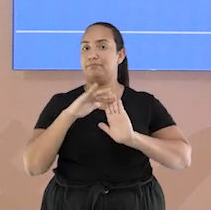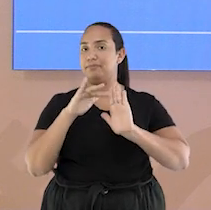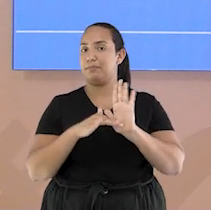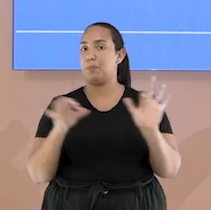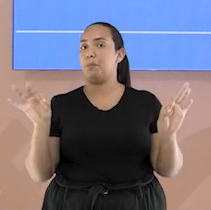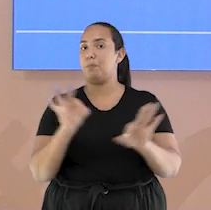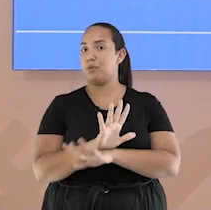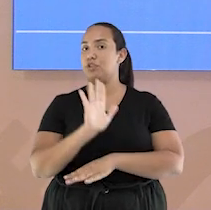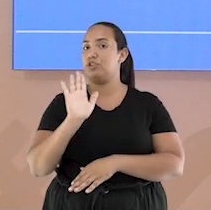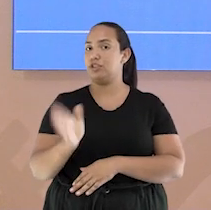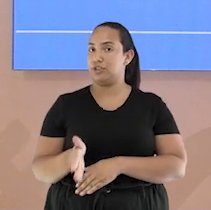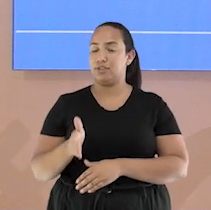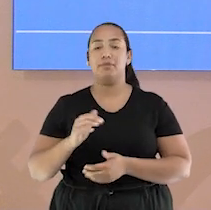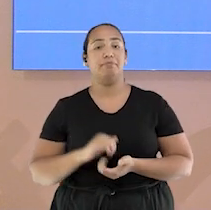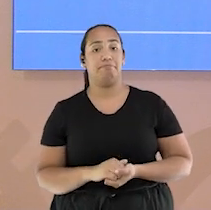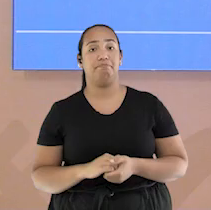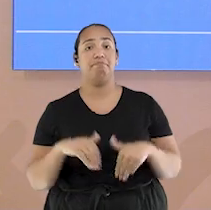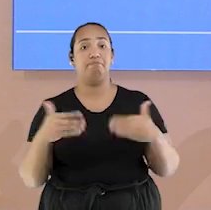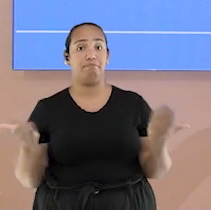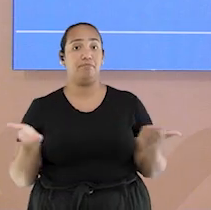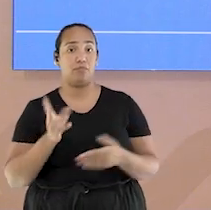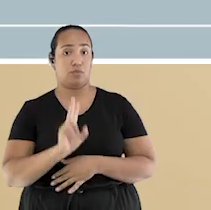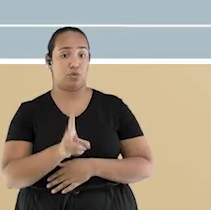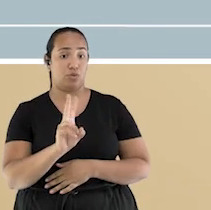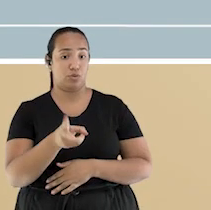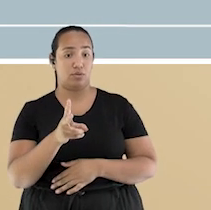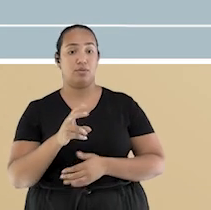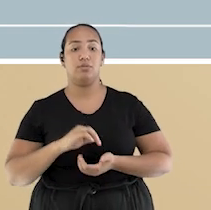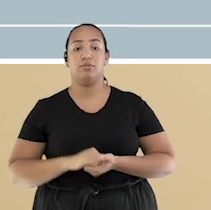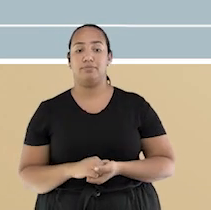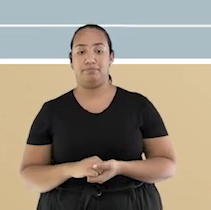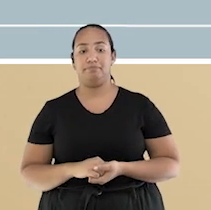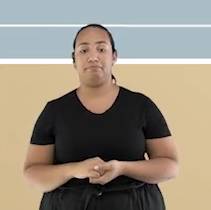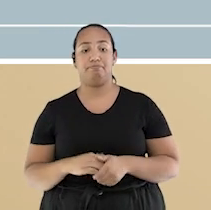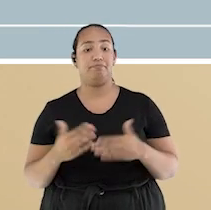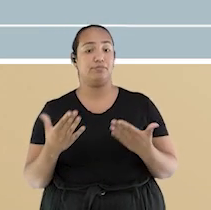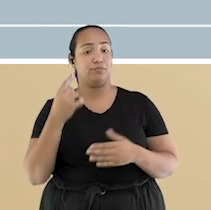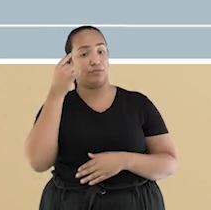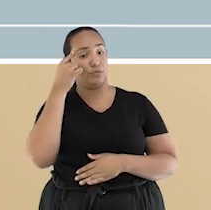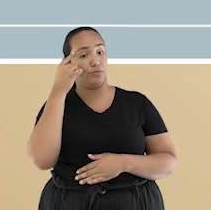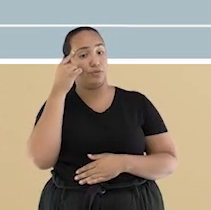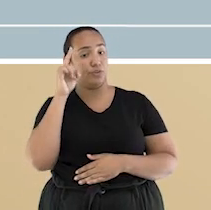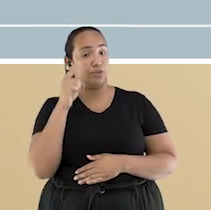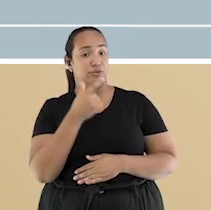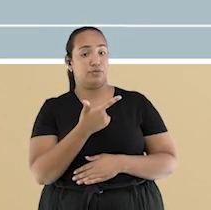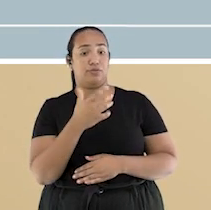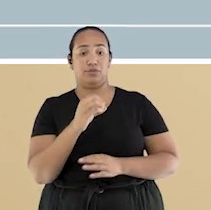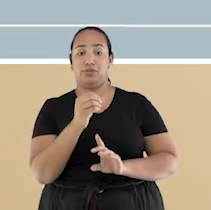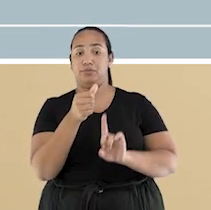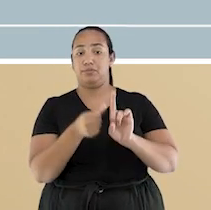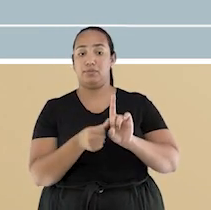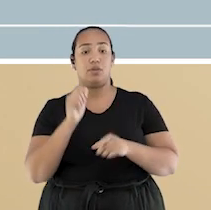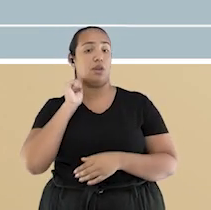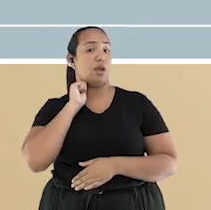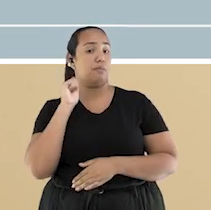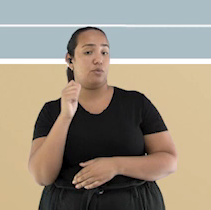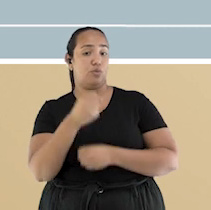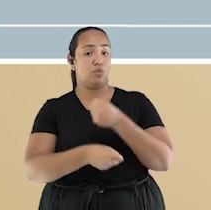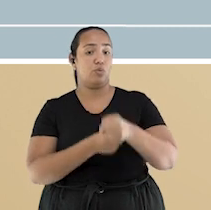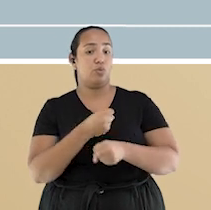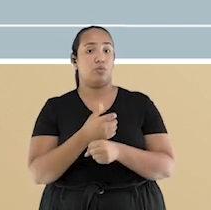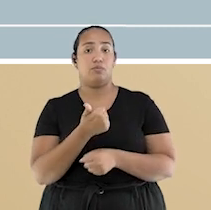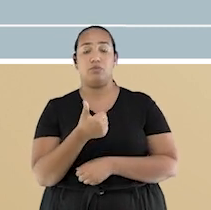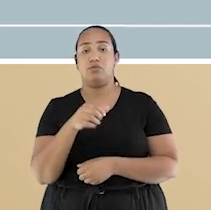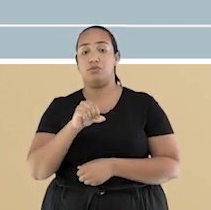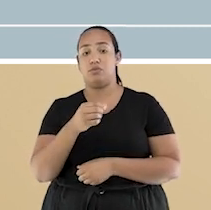registrada. Agora, continuando, em 20 de abril de 1947, foi fundada a Federação